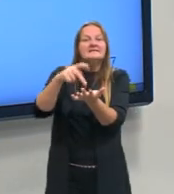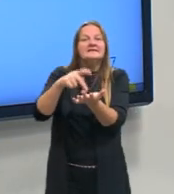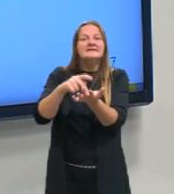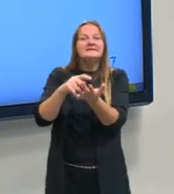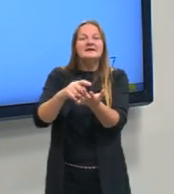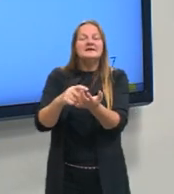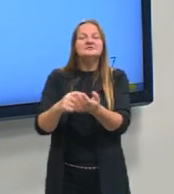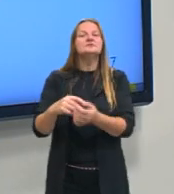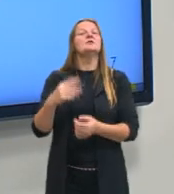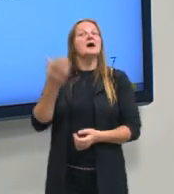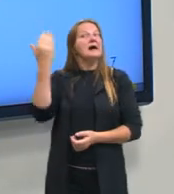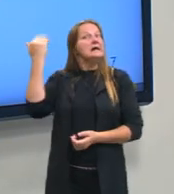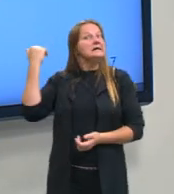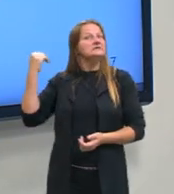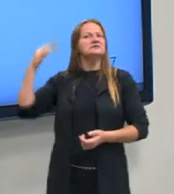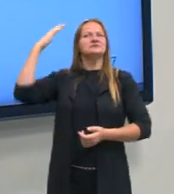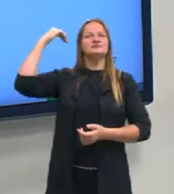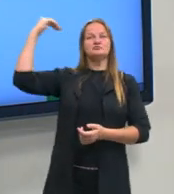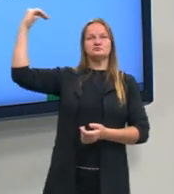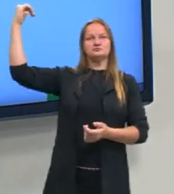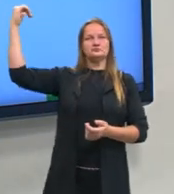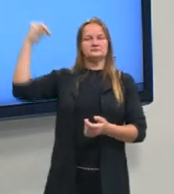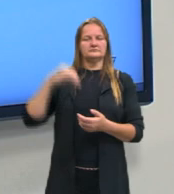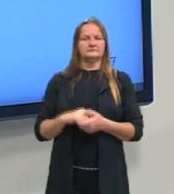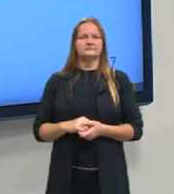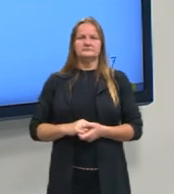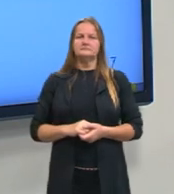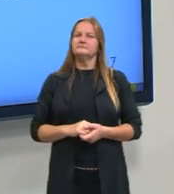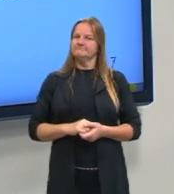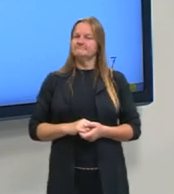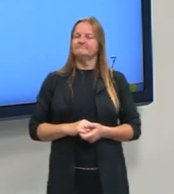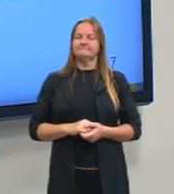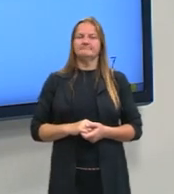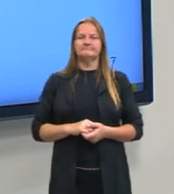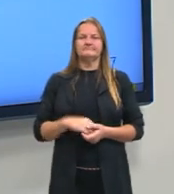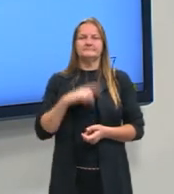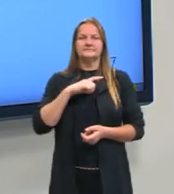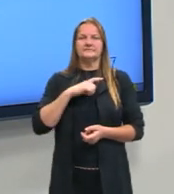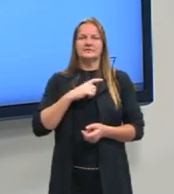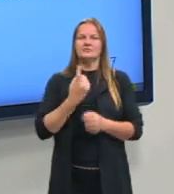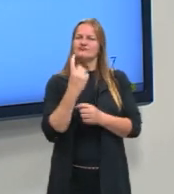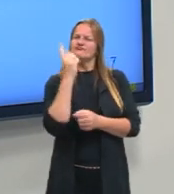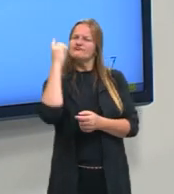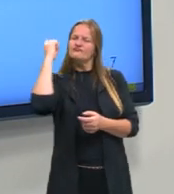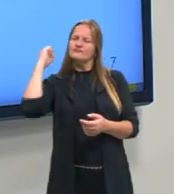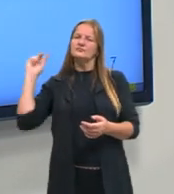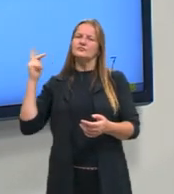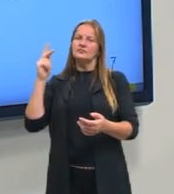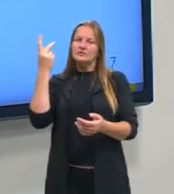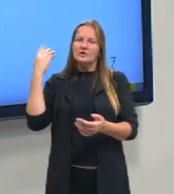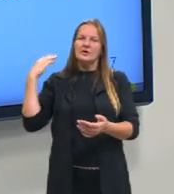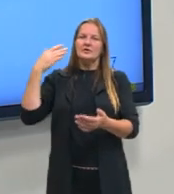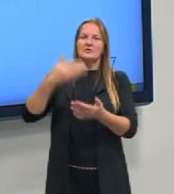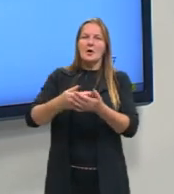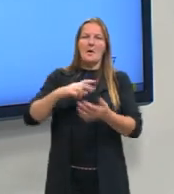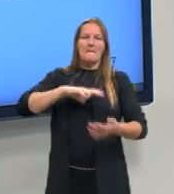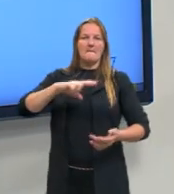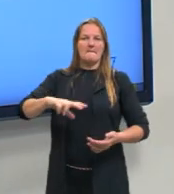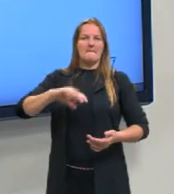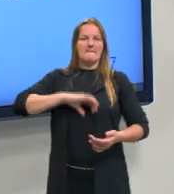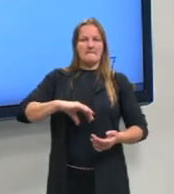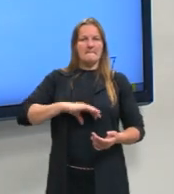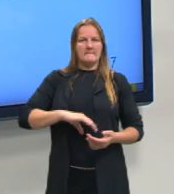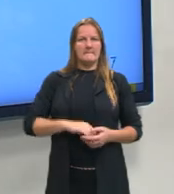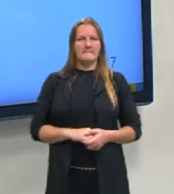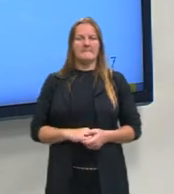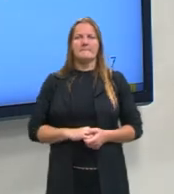prestigiosa que a gente tinha em decorrência da nossa matriz histórica do português de Portugal. Então,